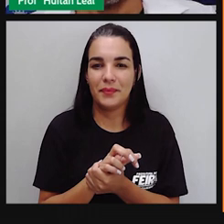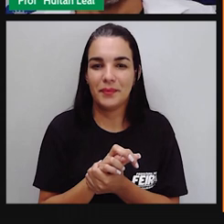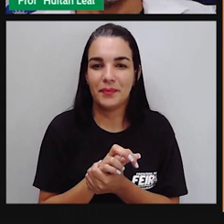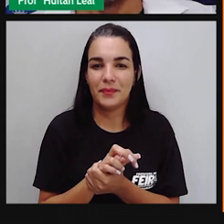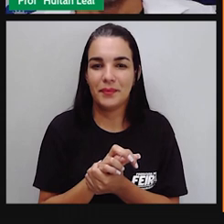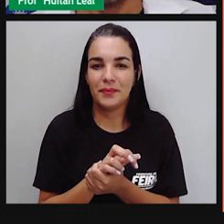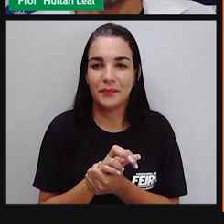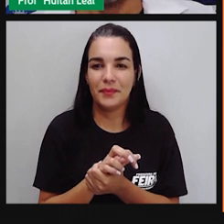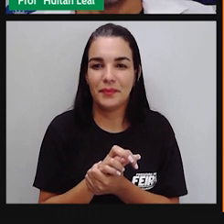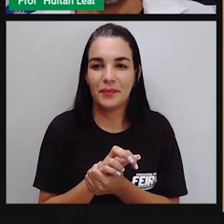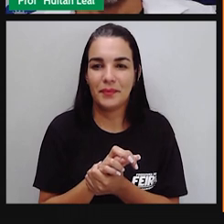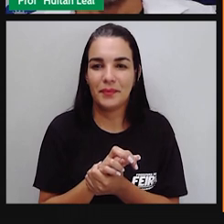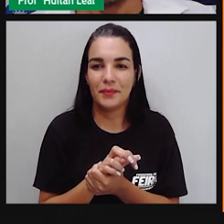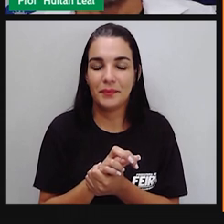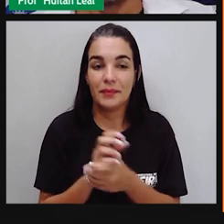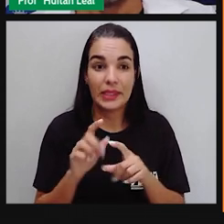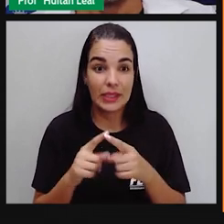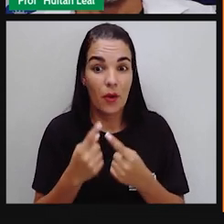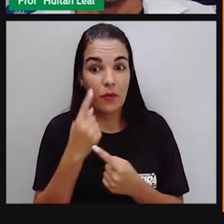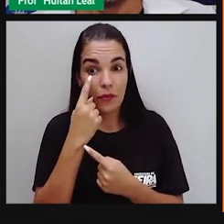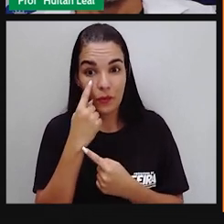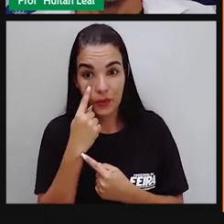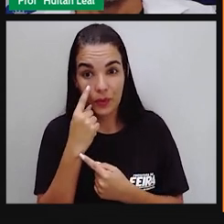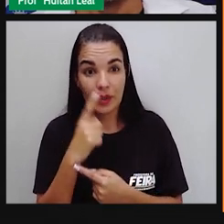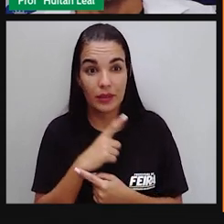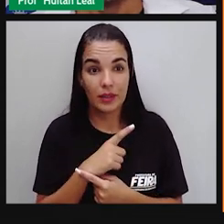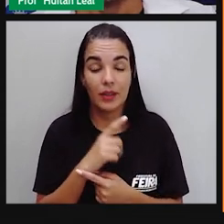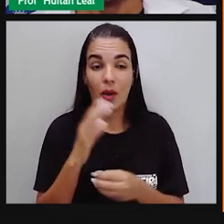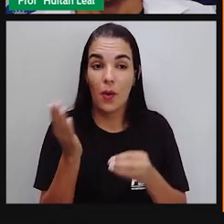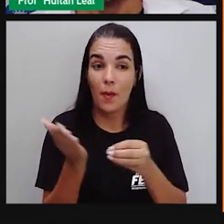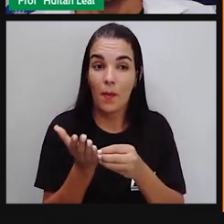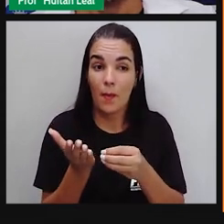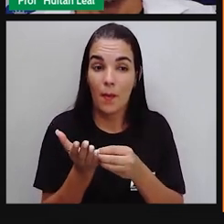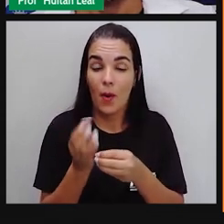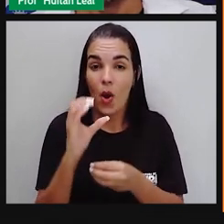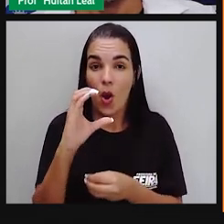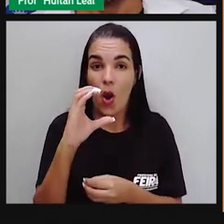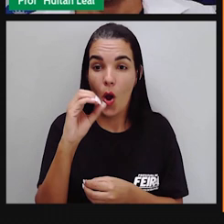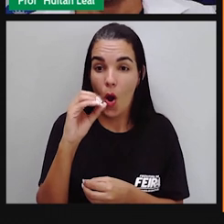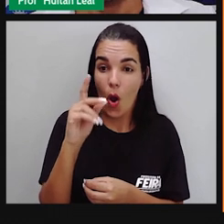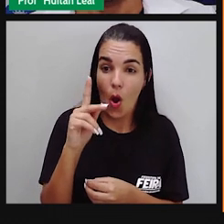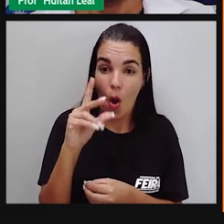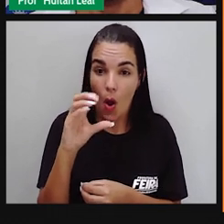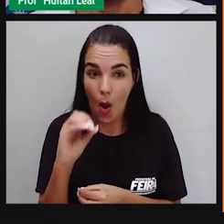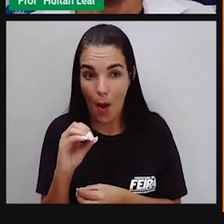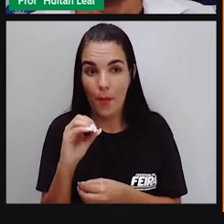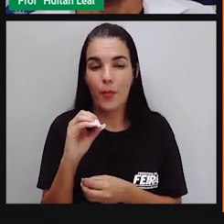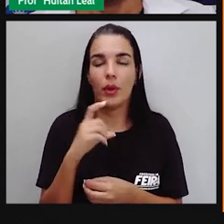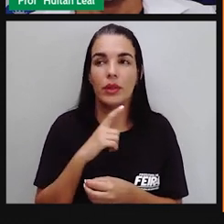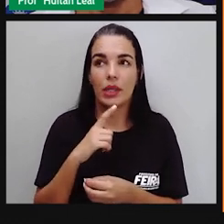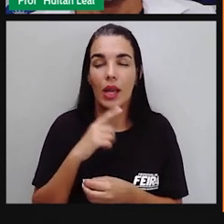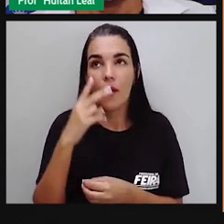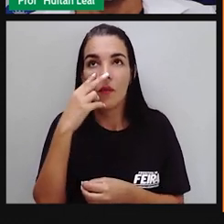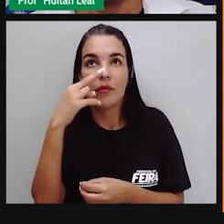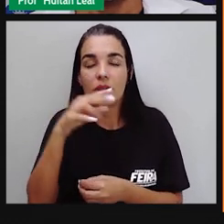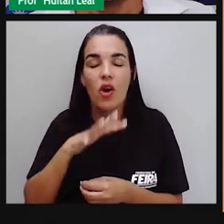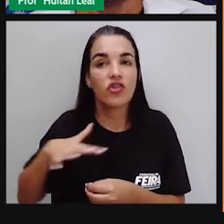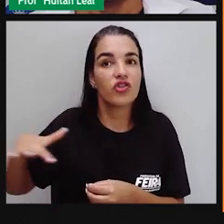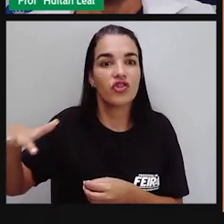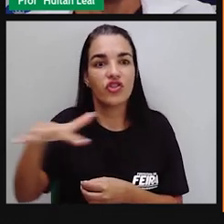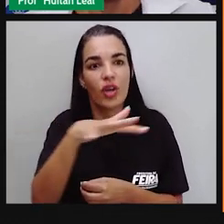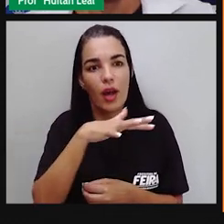Já para compreender? Então, estamos aqui. O copo, ele dá uma visão geral